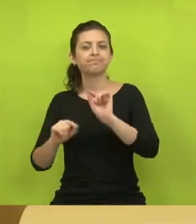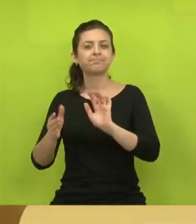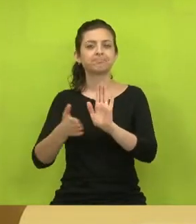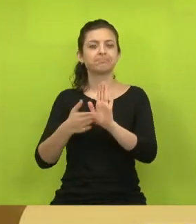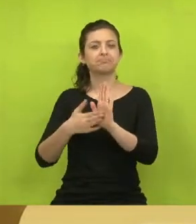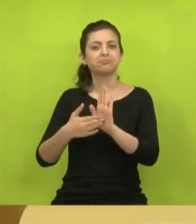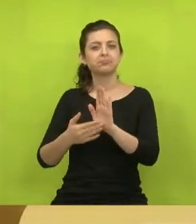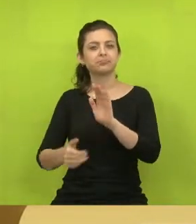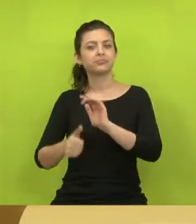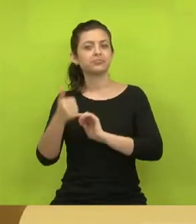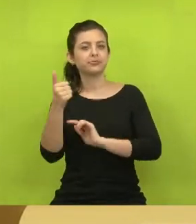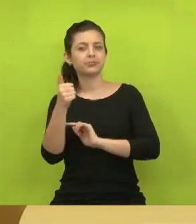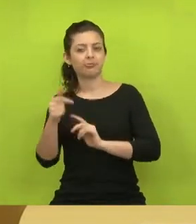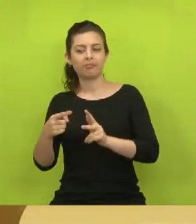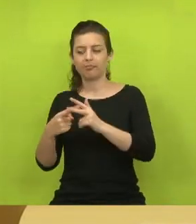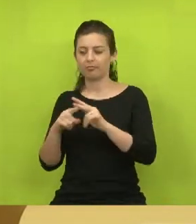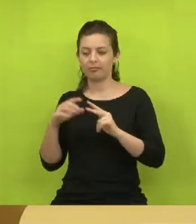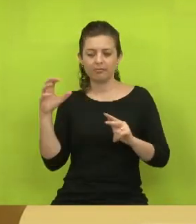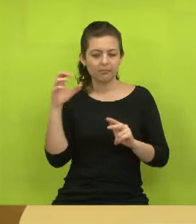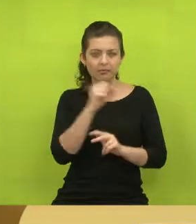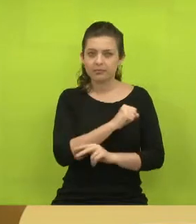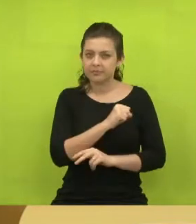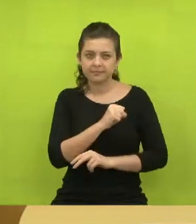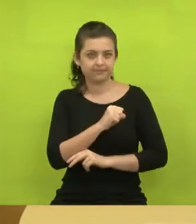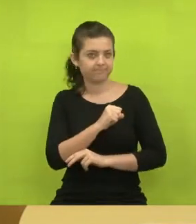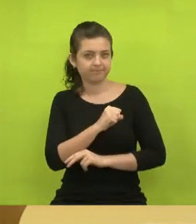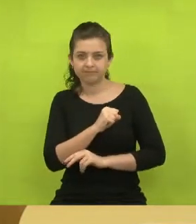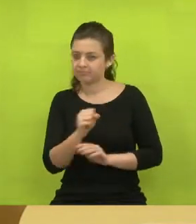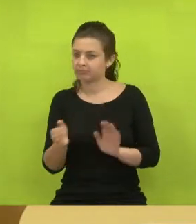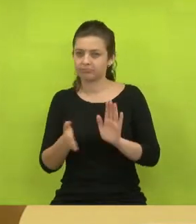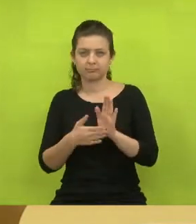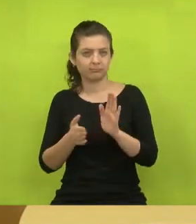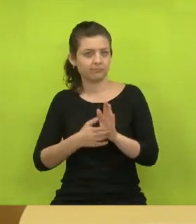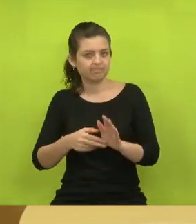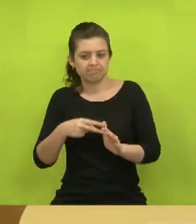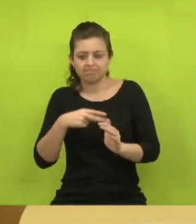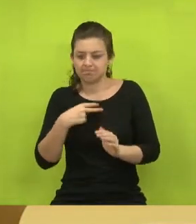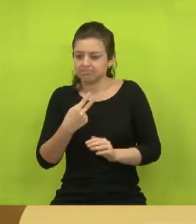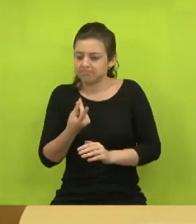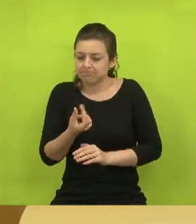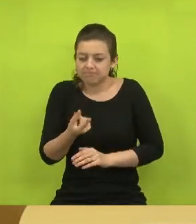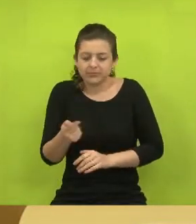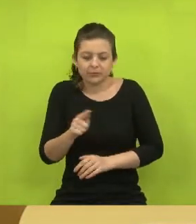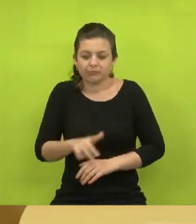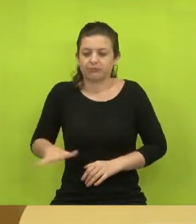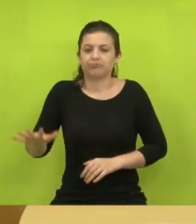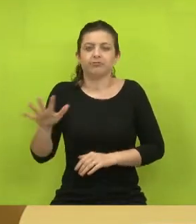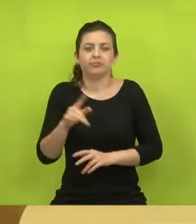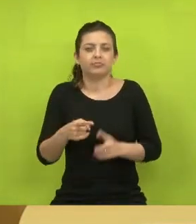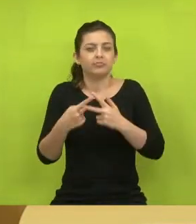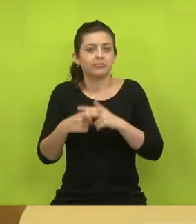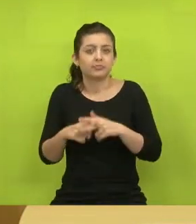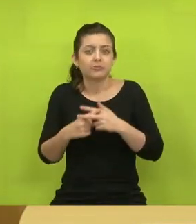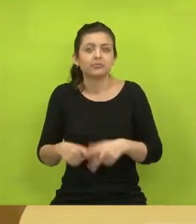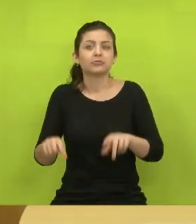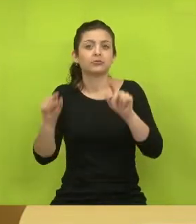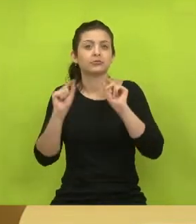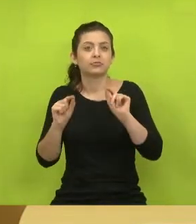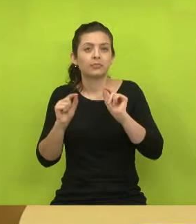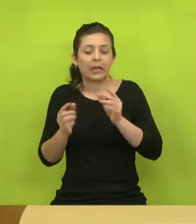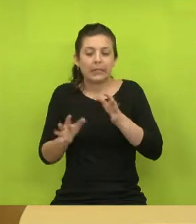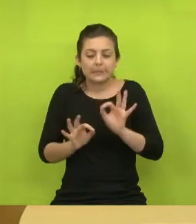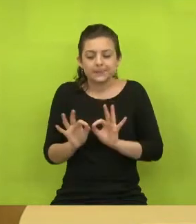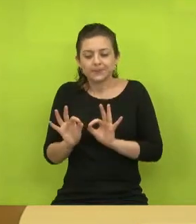proposta é um conserto rapidamente, gente. Se não tem condição de fazer um conserto geral, faça-se um conserto